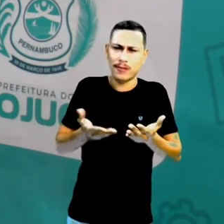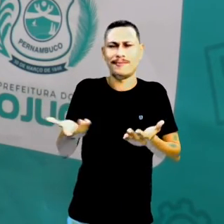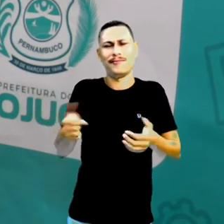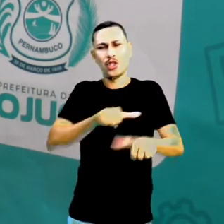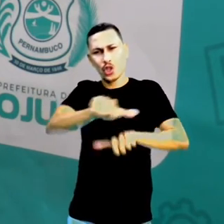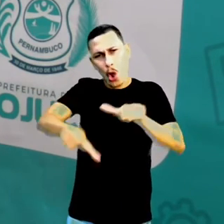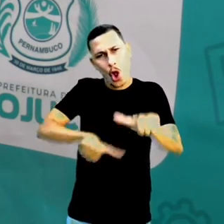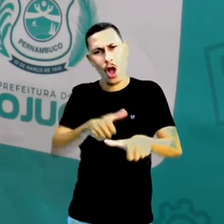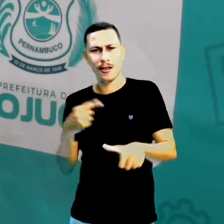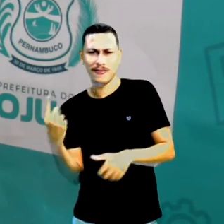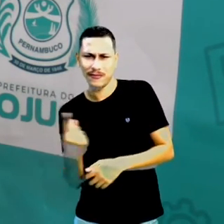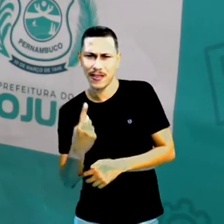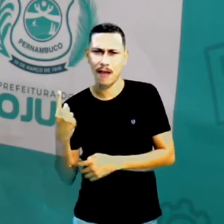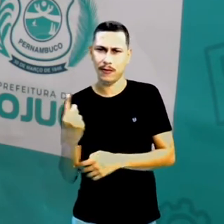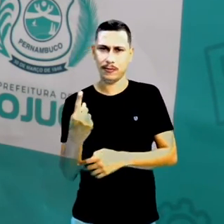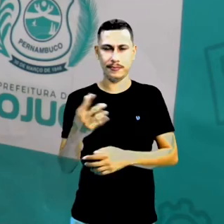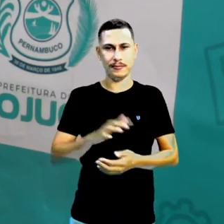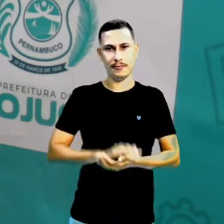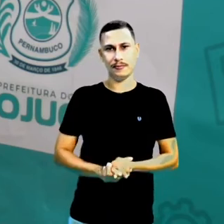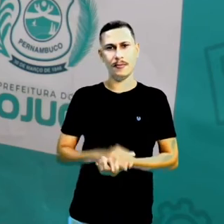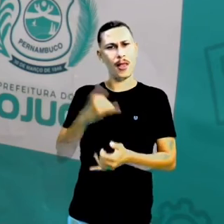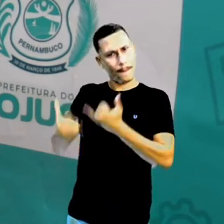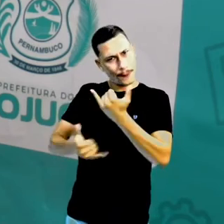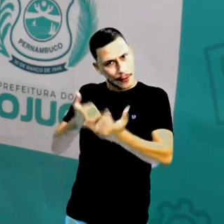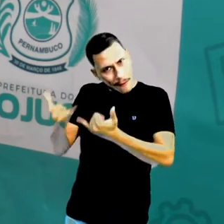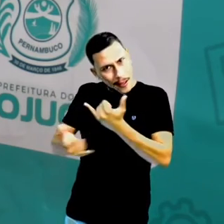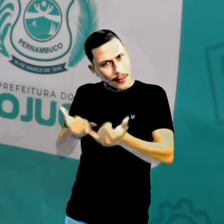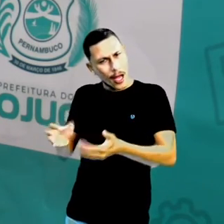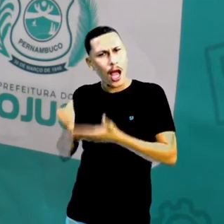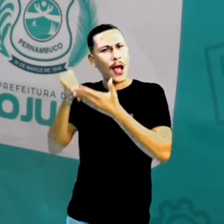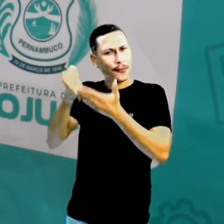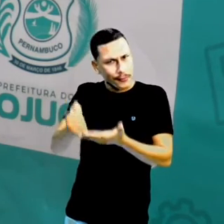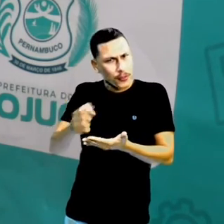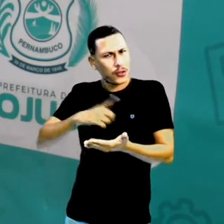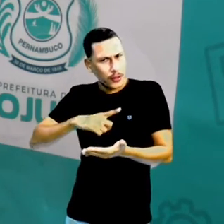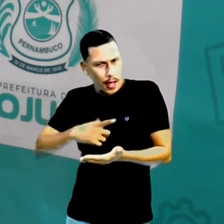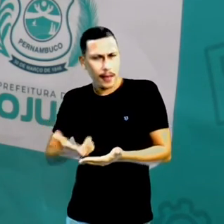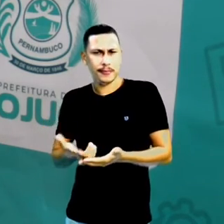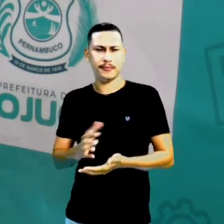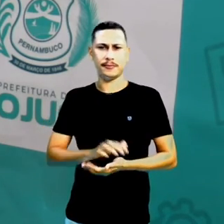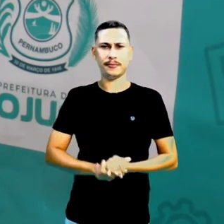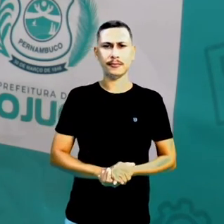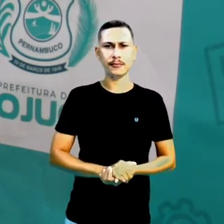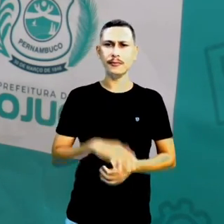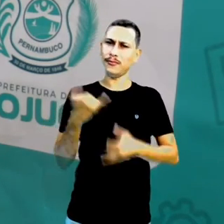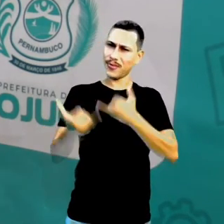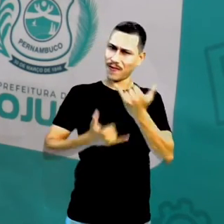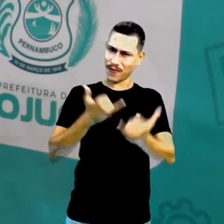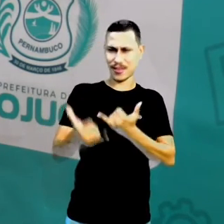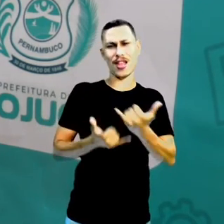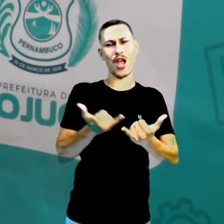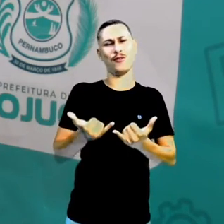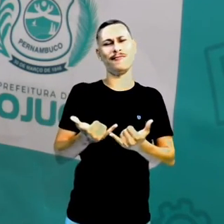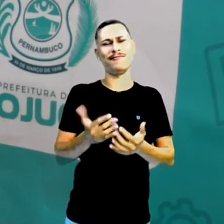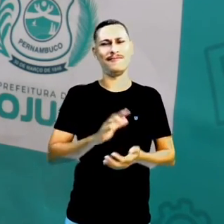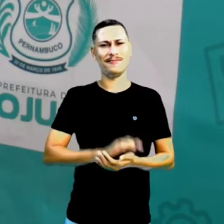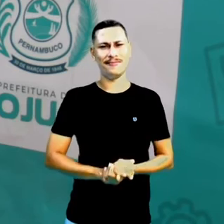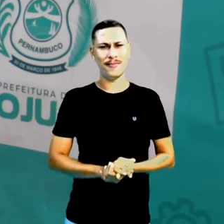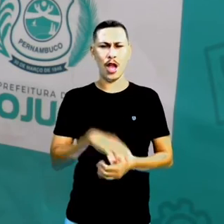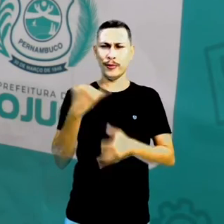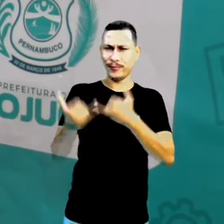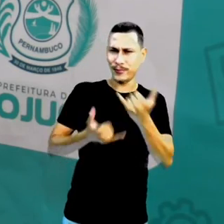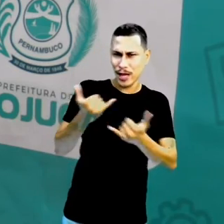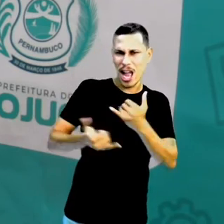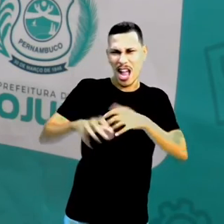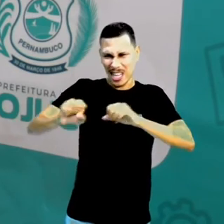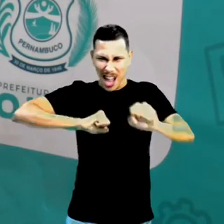Vocês sabiam que as brincadeiras têm os seus benefícios? Que é a diversão É na brincadeira que a gente brinca